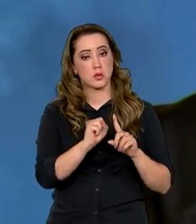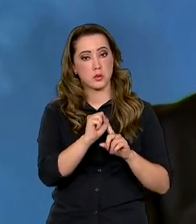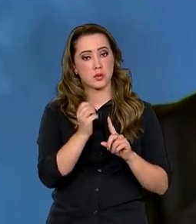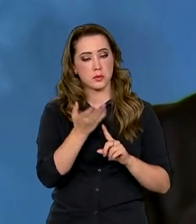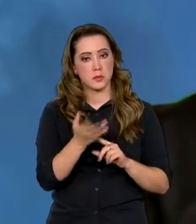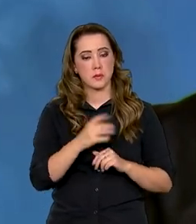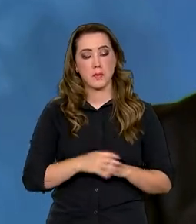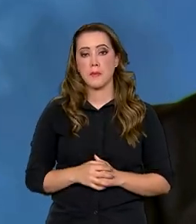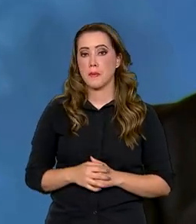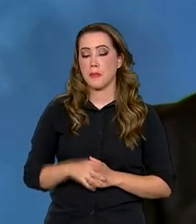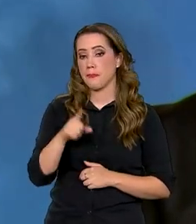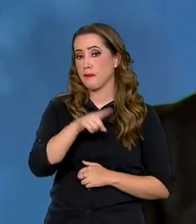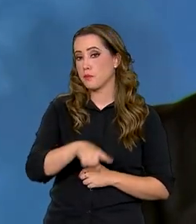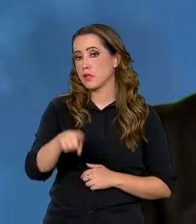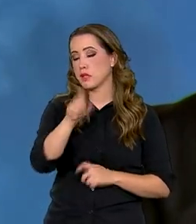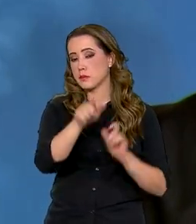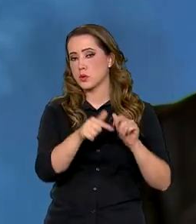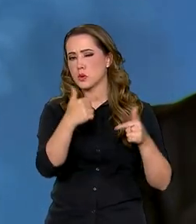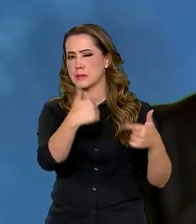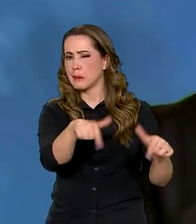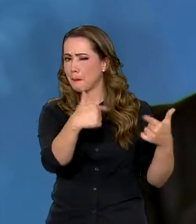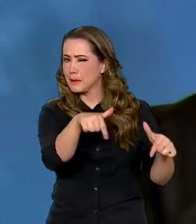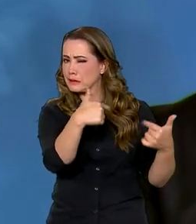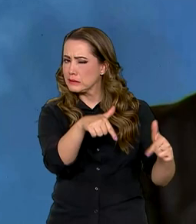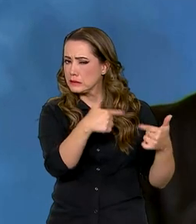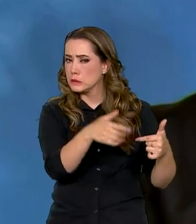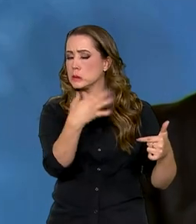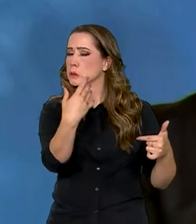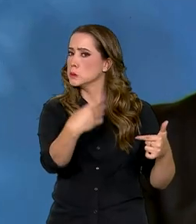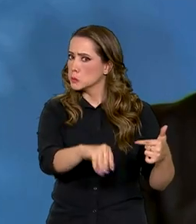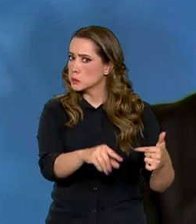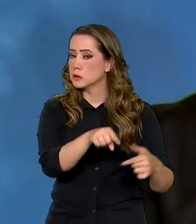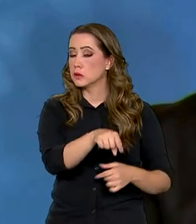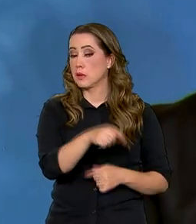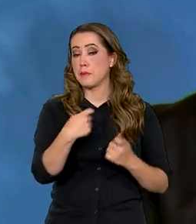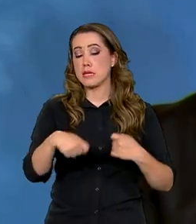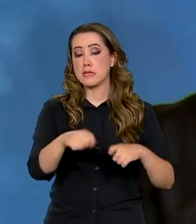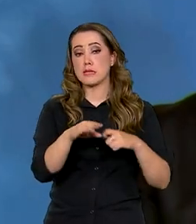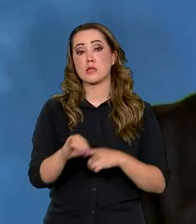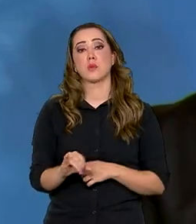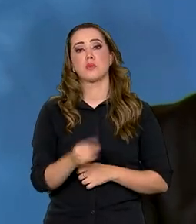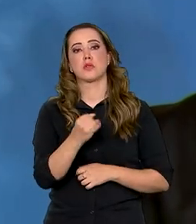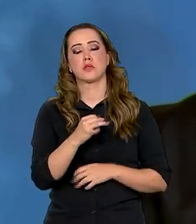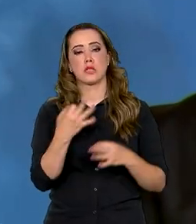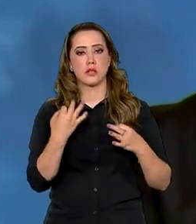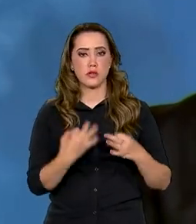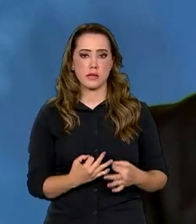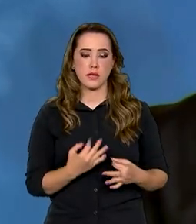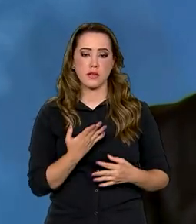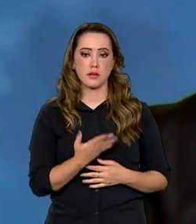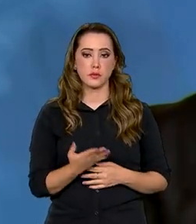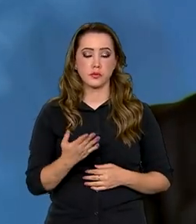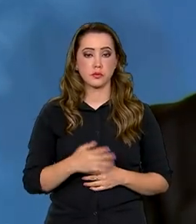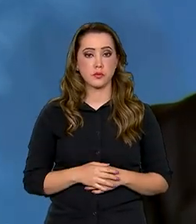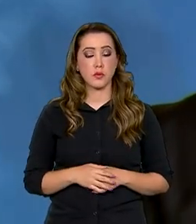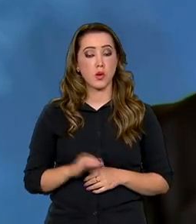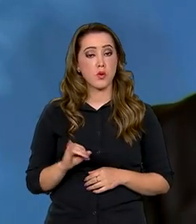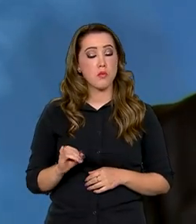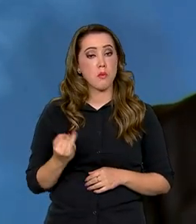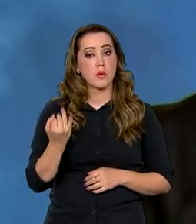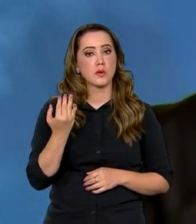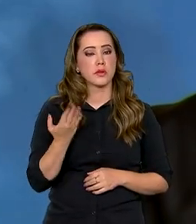E essas pessoas são pessoas trabalhadoras, são pessoas que precisam ter a oportunidade adequada, uma